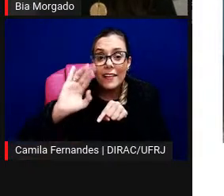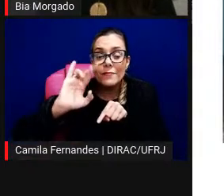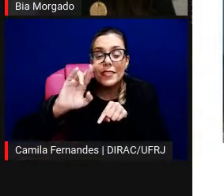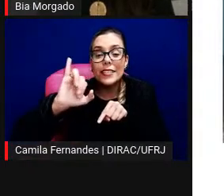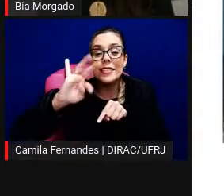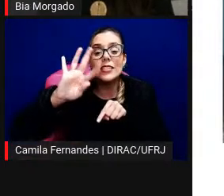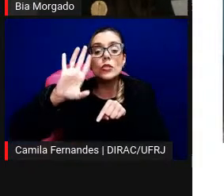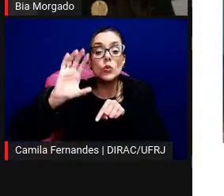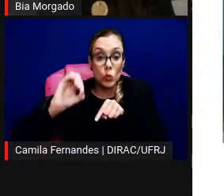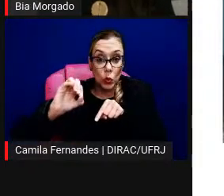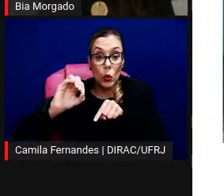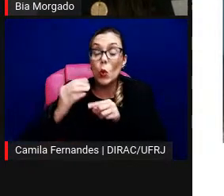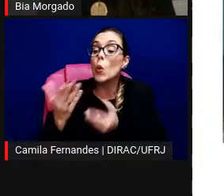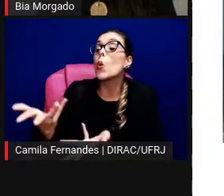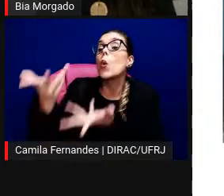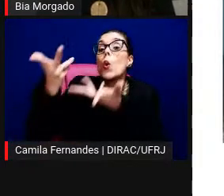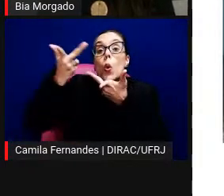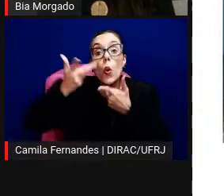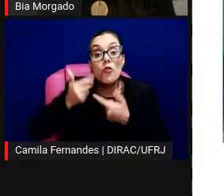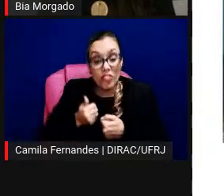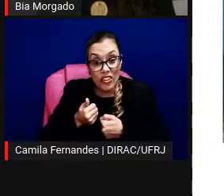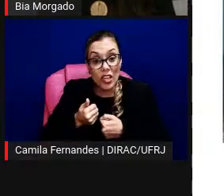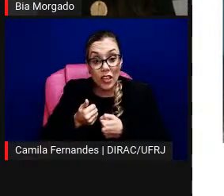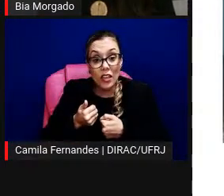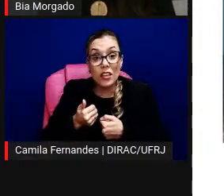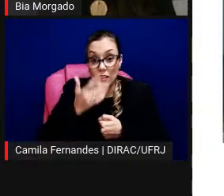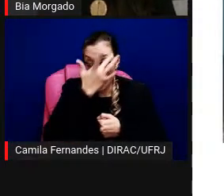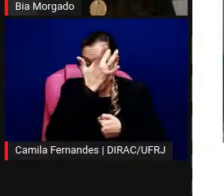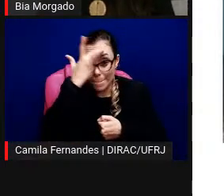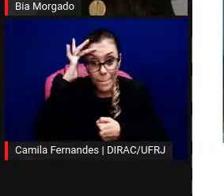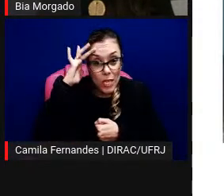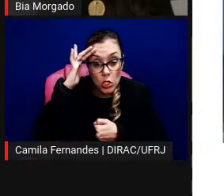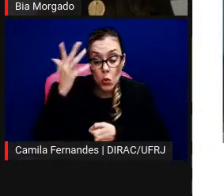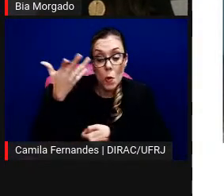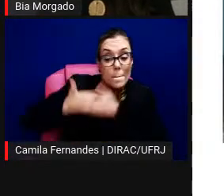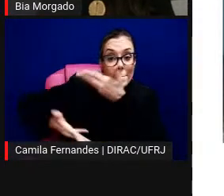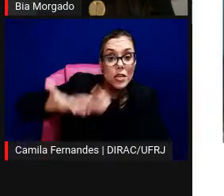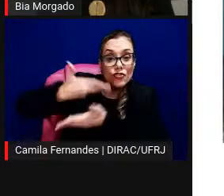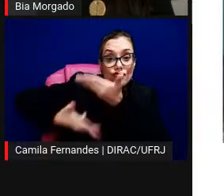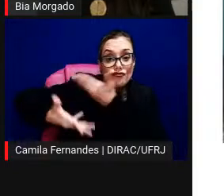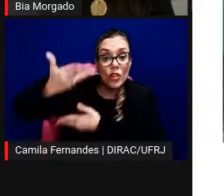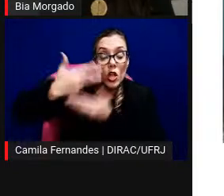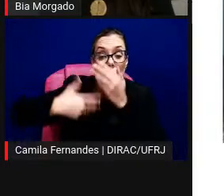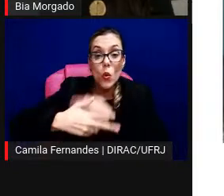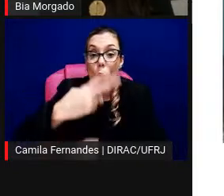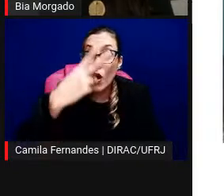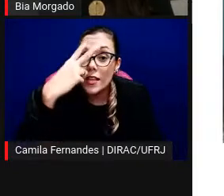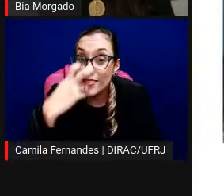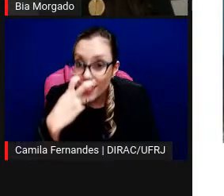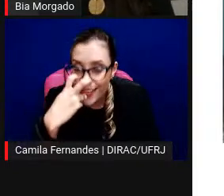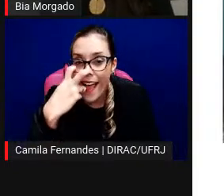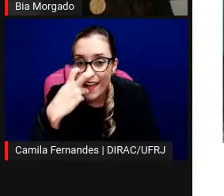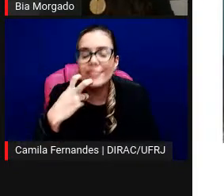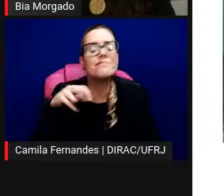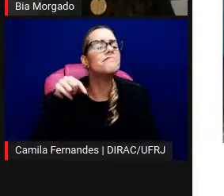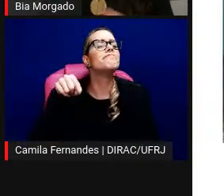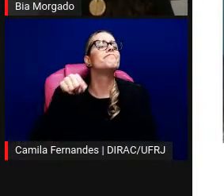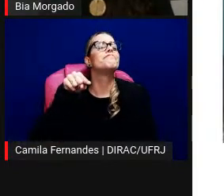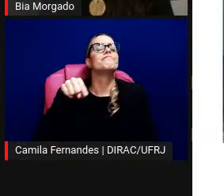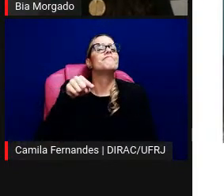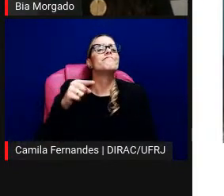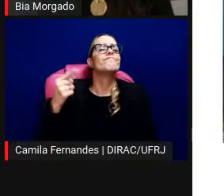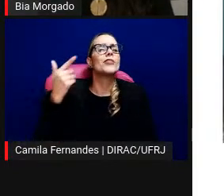convidar mediadoras cegas para fazer a introdução dos... Não a explicação, mas a